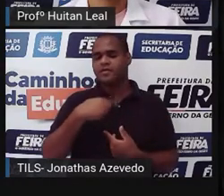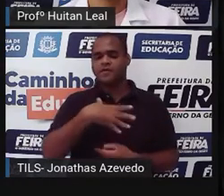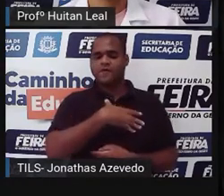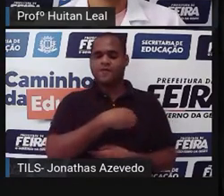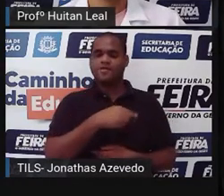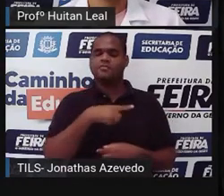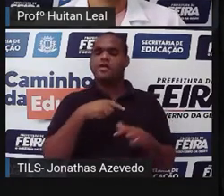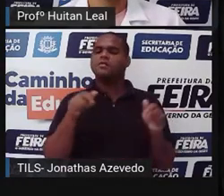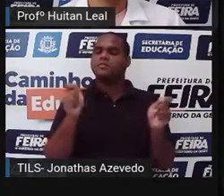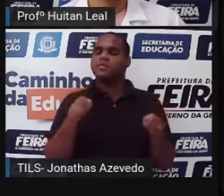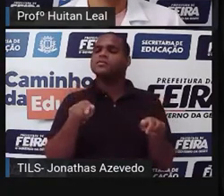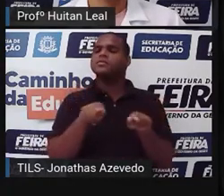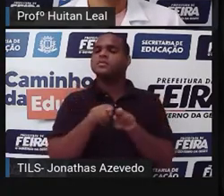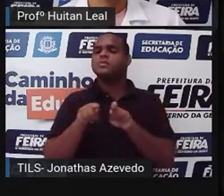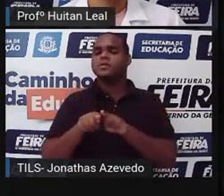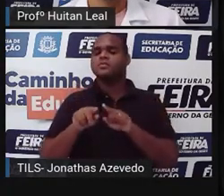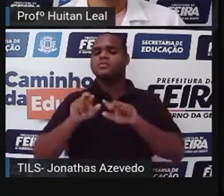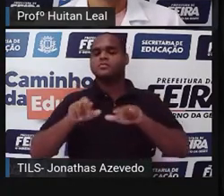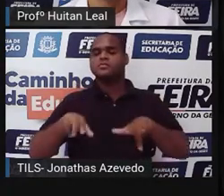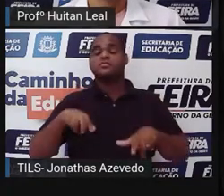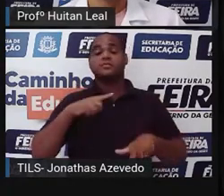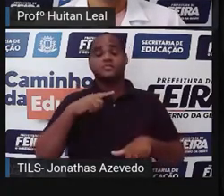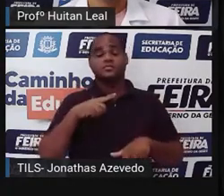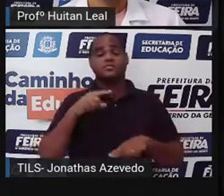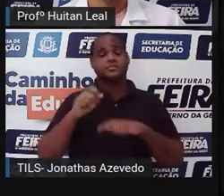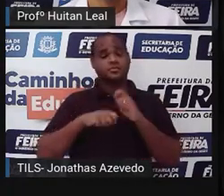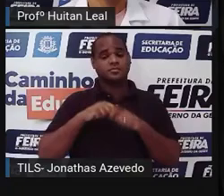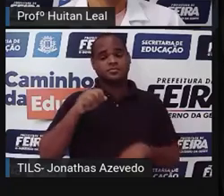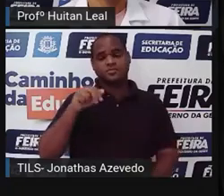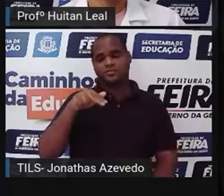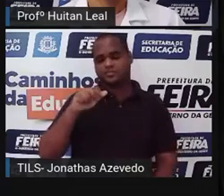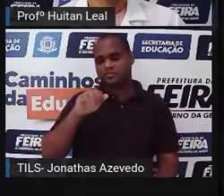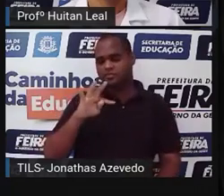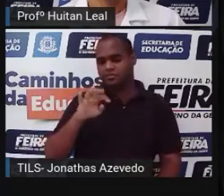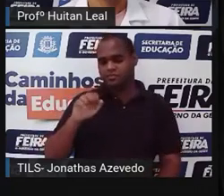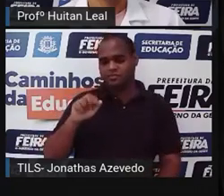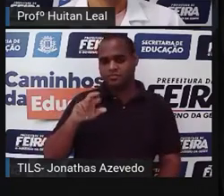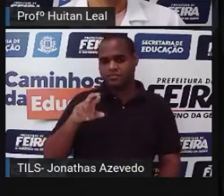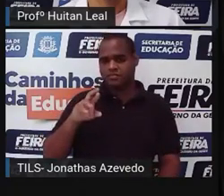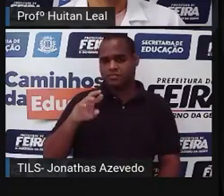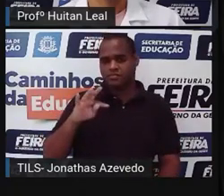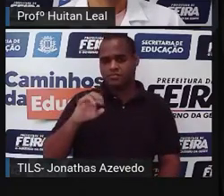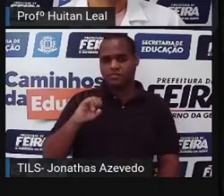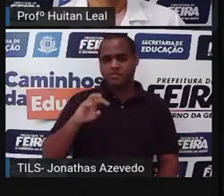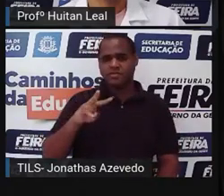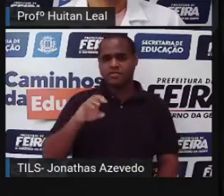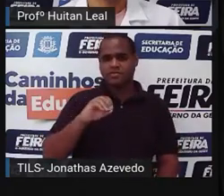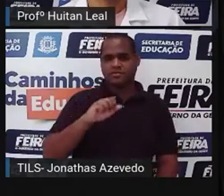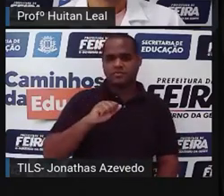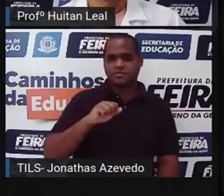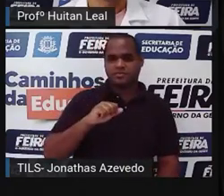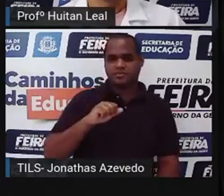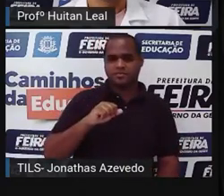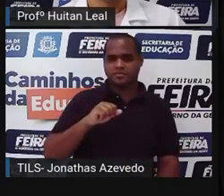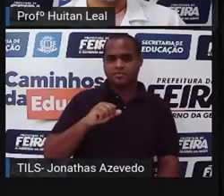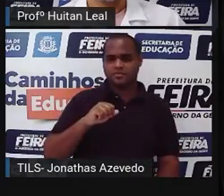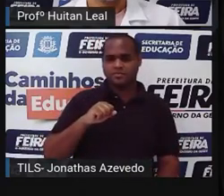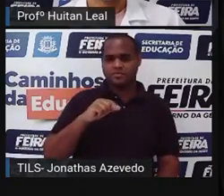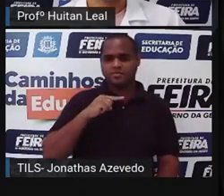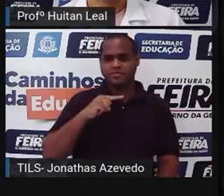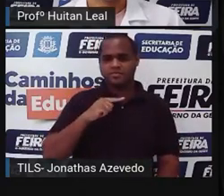também pode ver todos os elementos da narrativa aqui nesse conto. Temos aí os